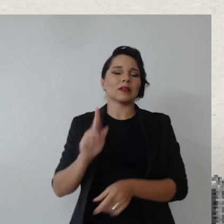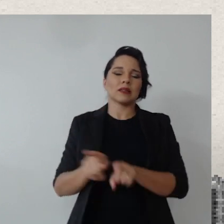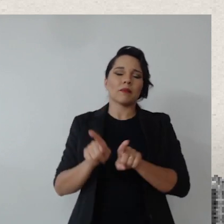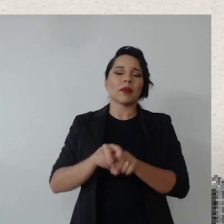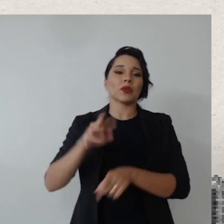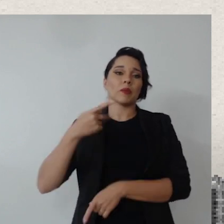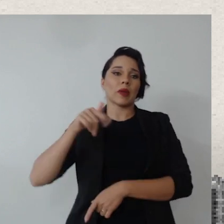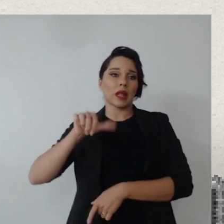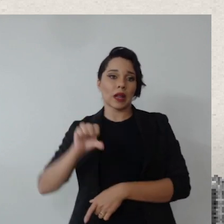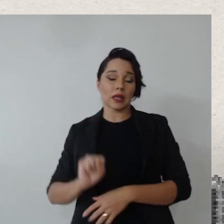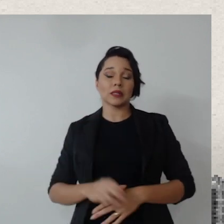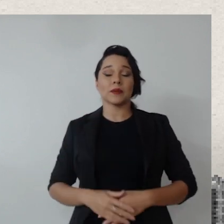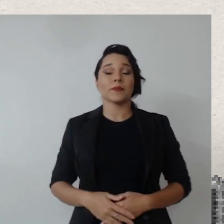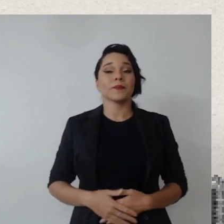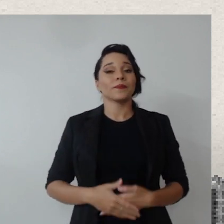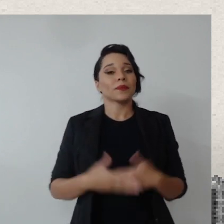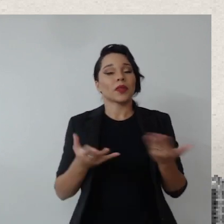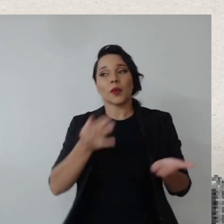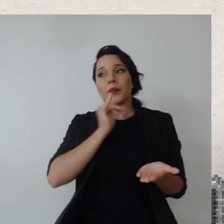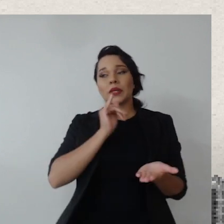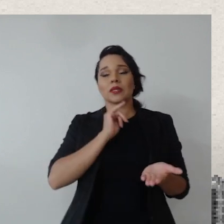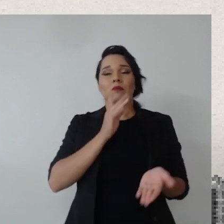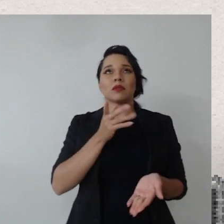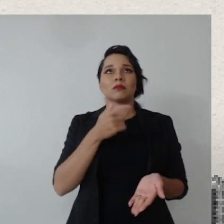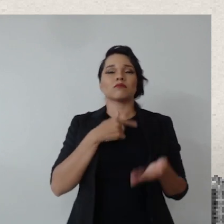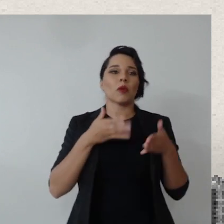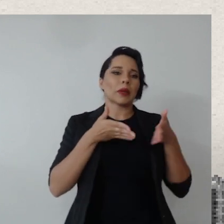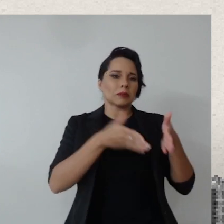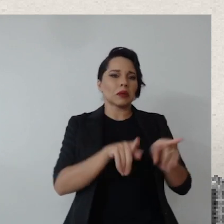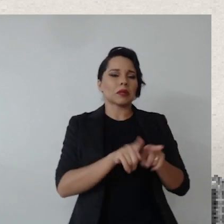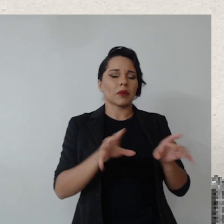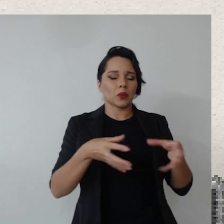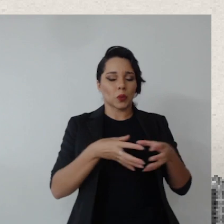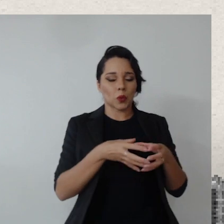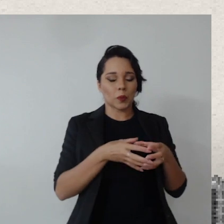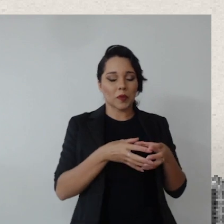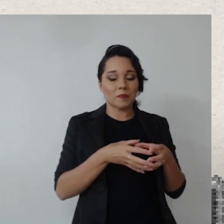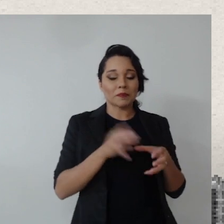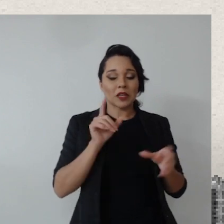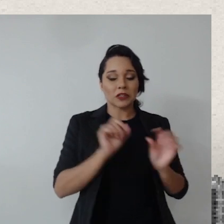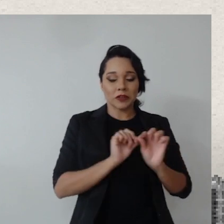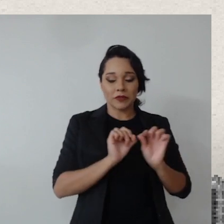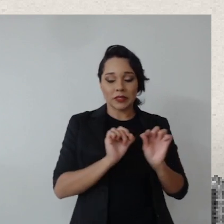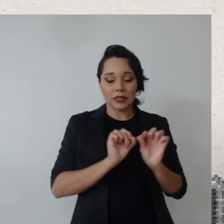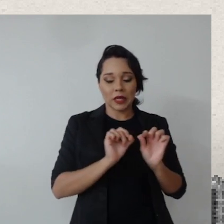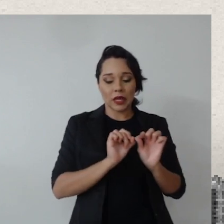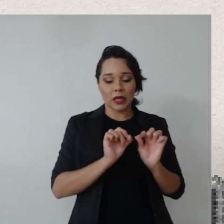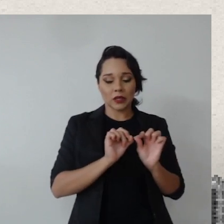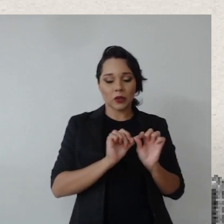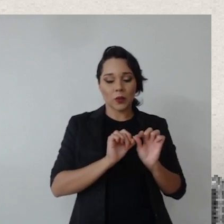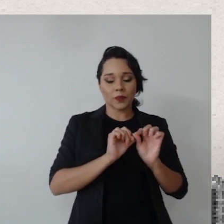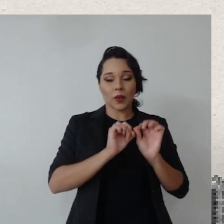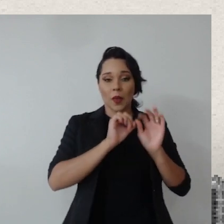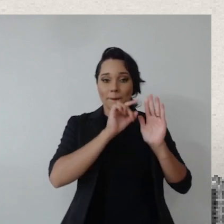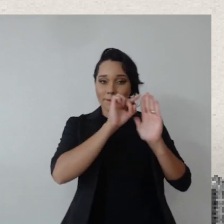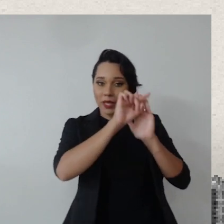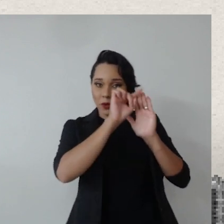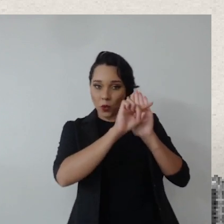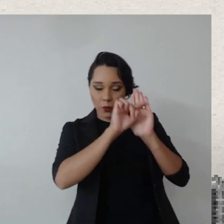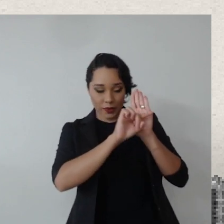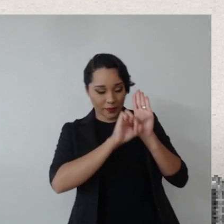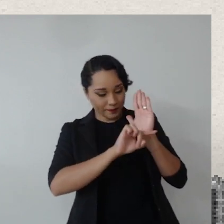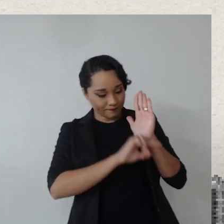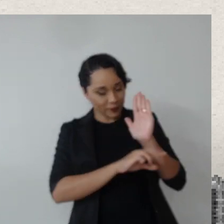PLS, então assim, por exemplo, eu estou participando também do grupo lá, a gente está fazendo, construindo um questionário